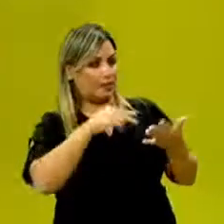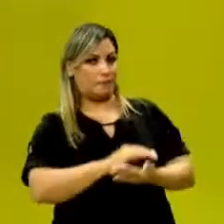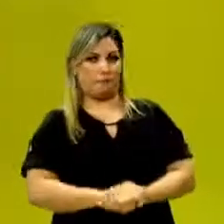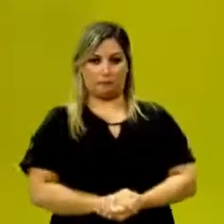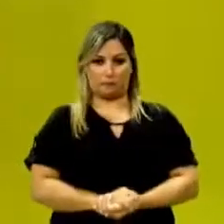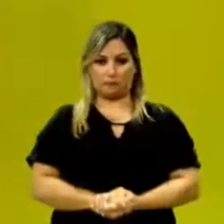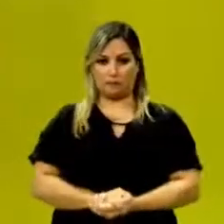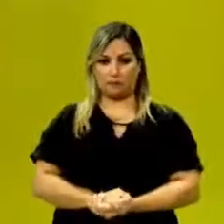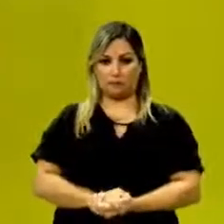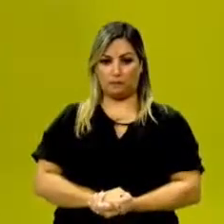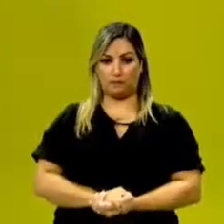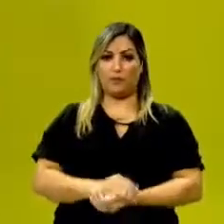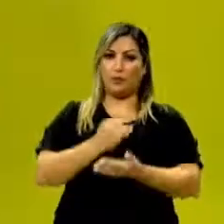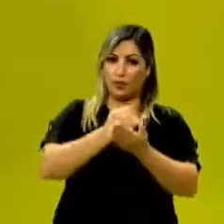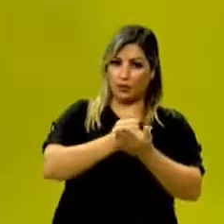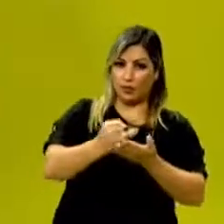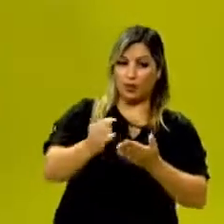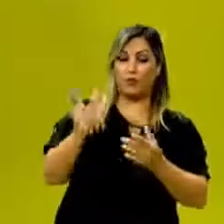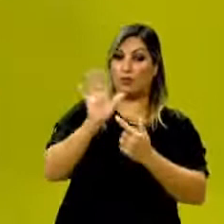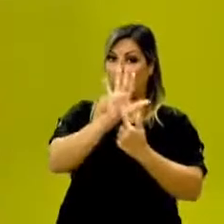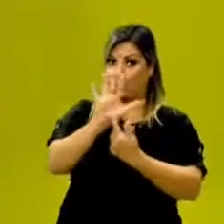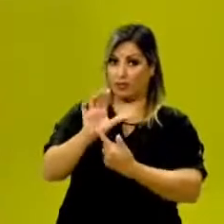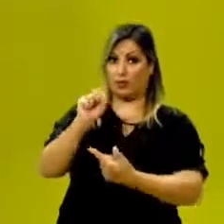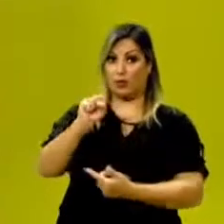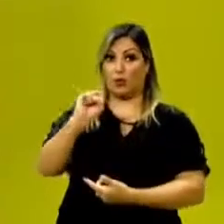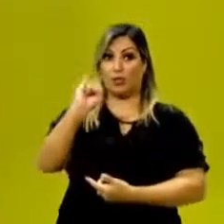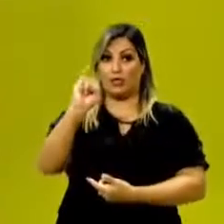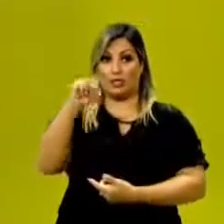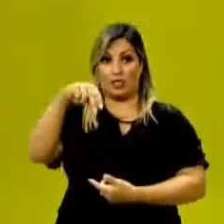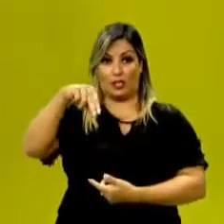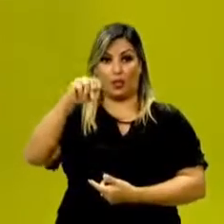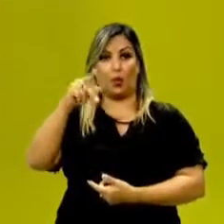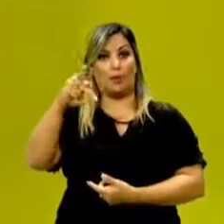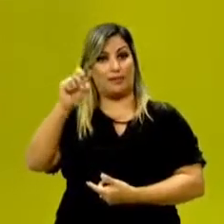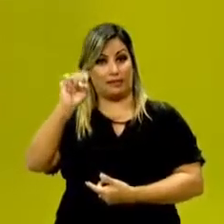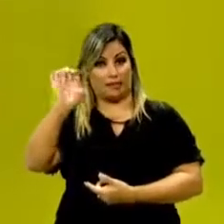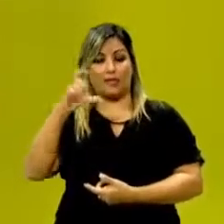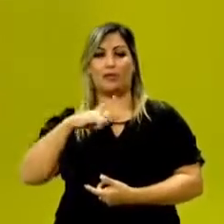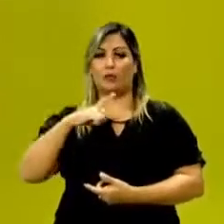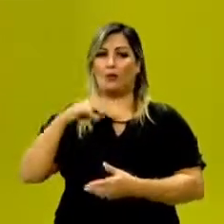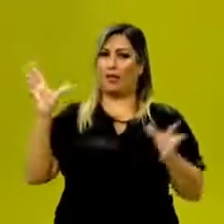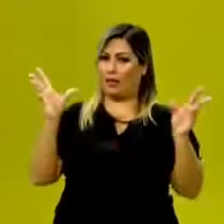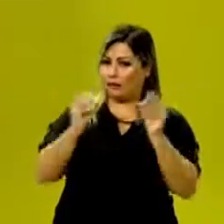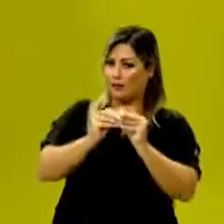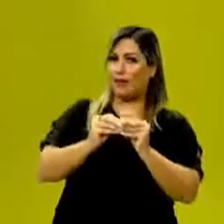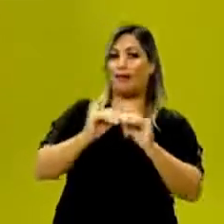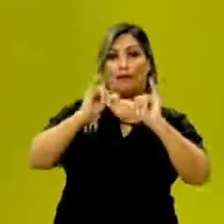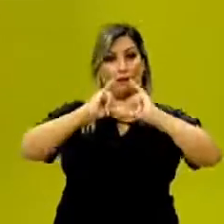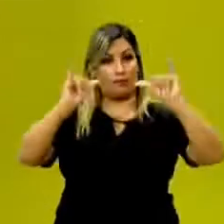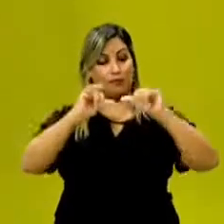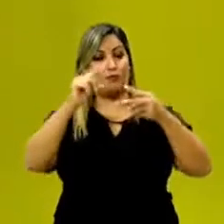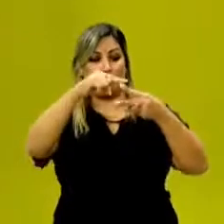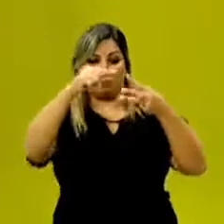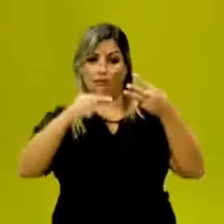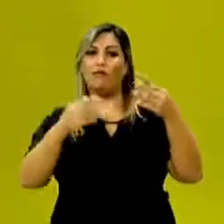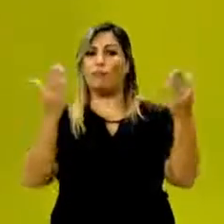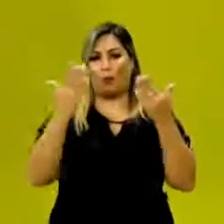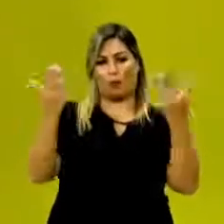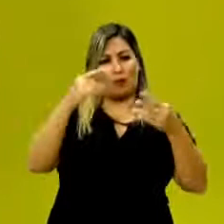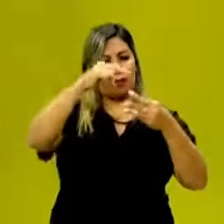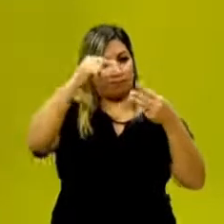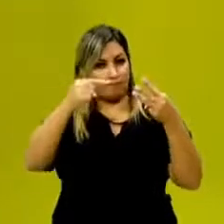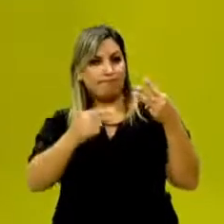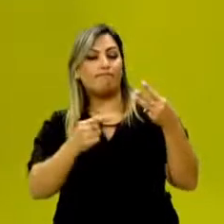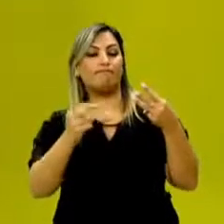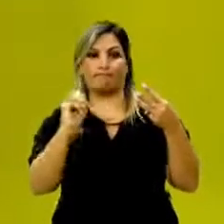Bom, no início eu apresentei sinopse, resenha e anúncio. Então nós vamos comparar, durante essa aula,